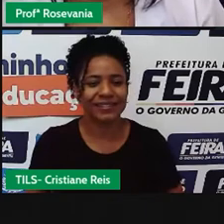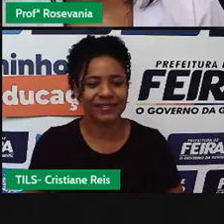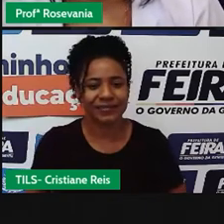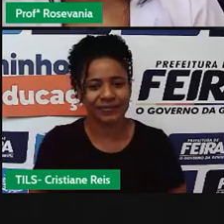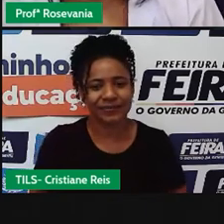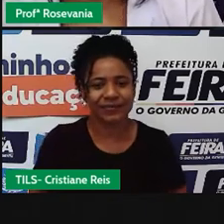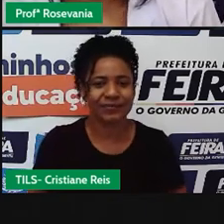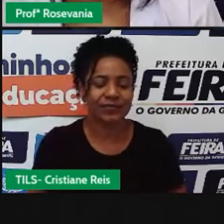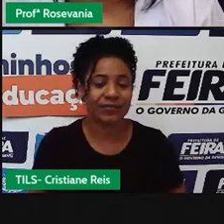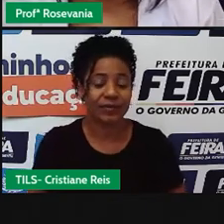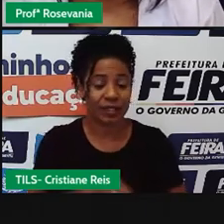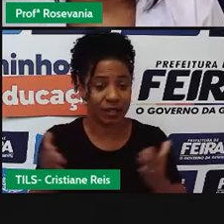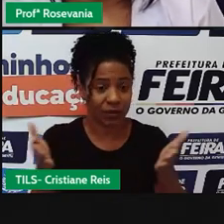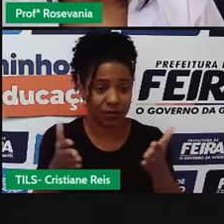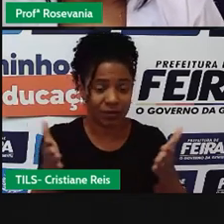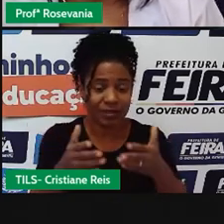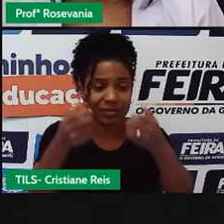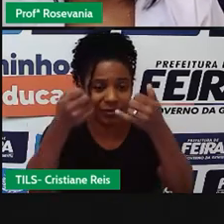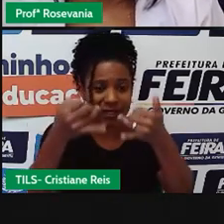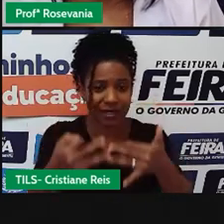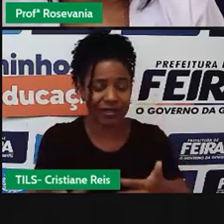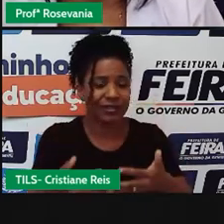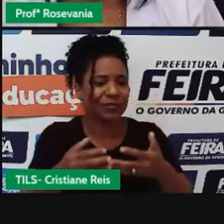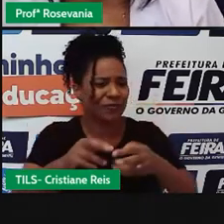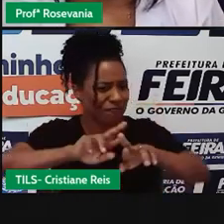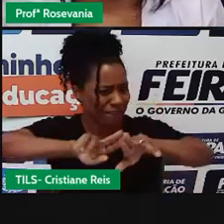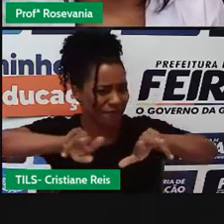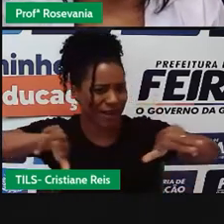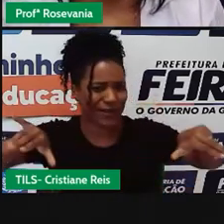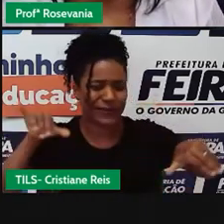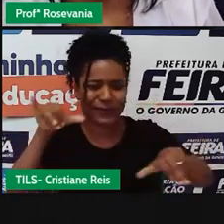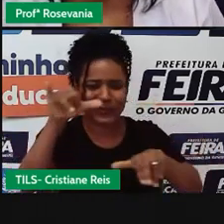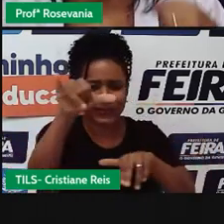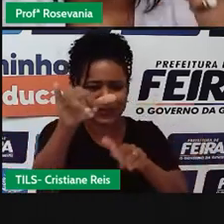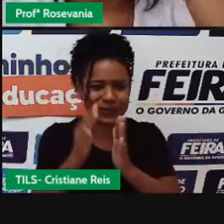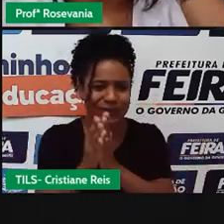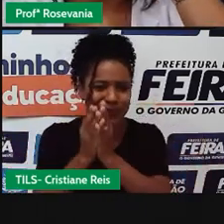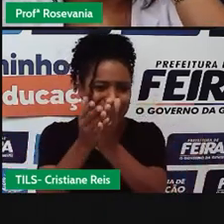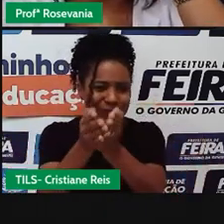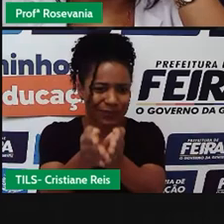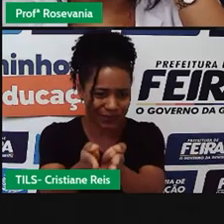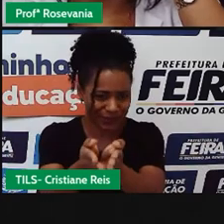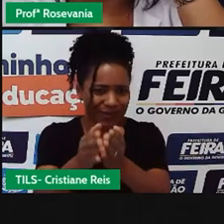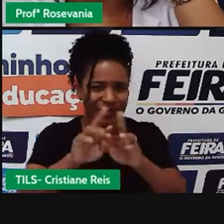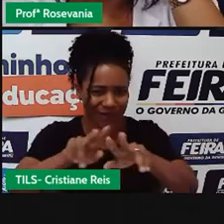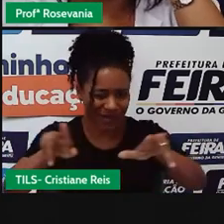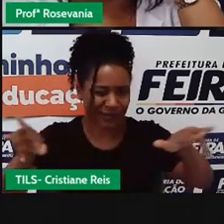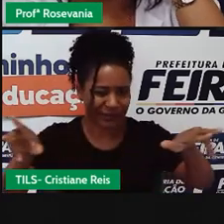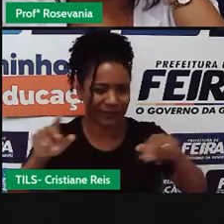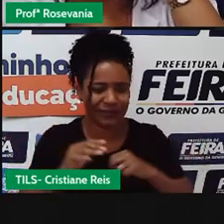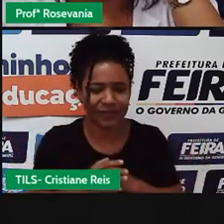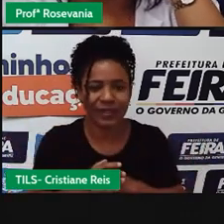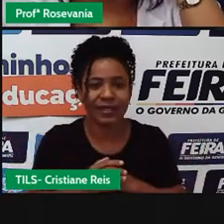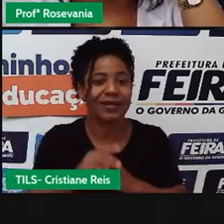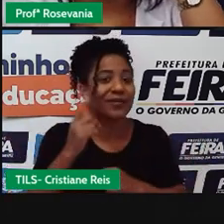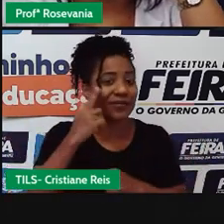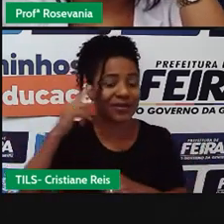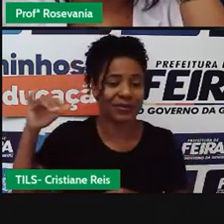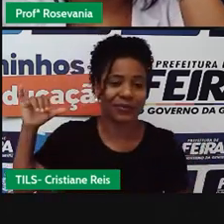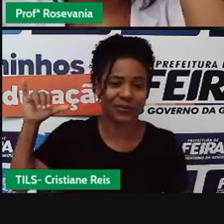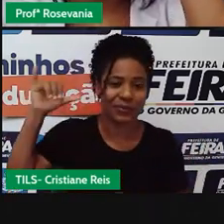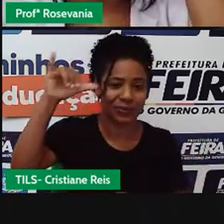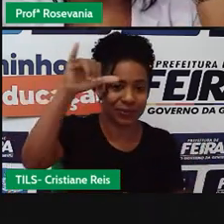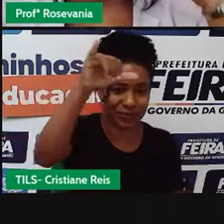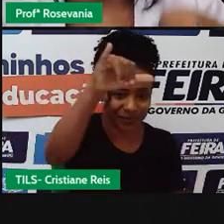né, sobre os meios de transporte e de viver. Os aéreos, nós temos os aviões, né, nós temos aeronaves,